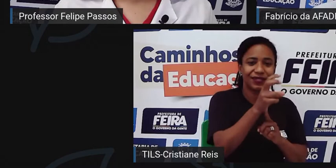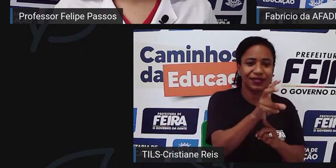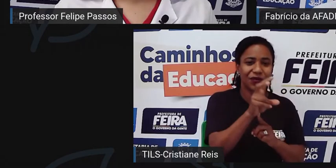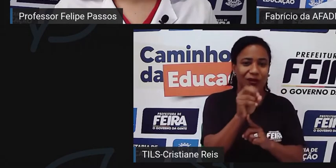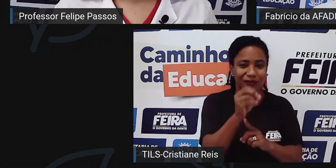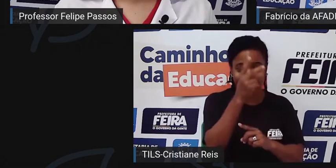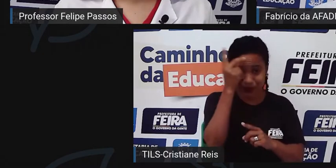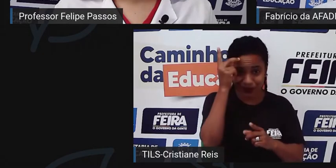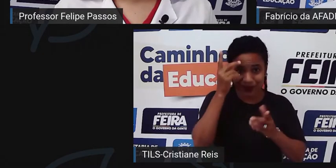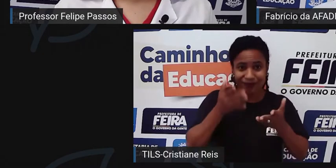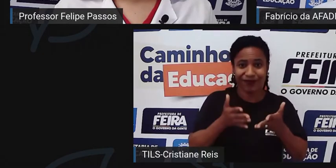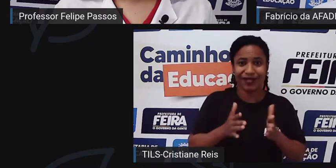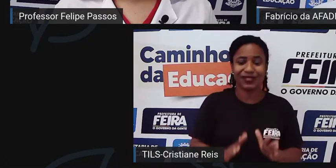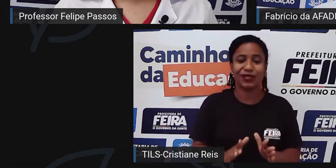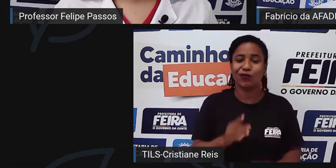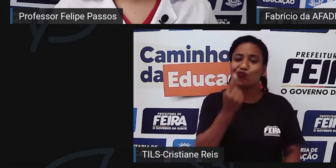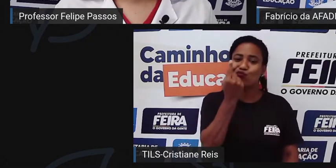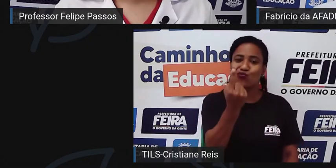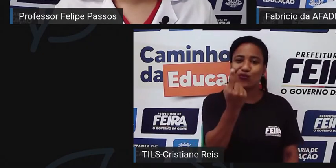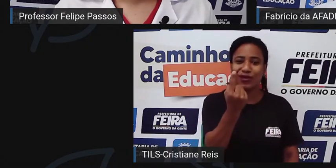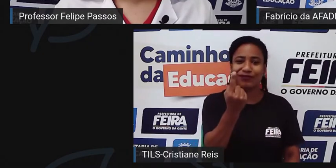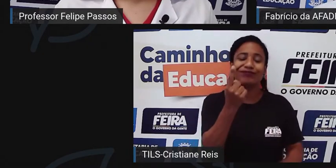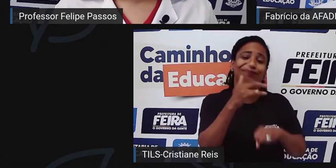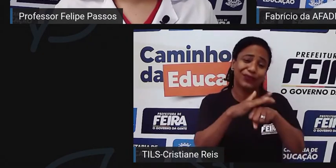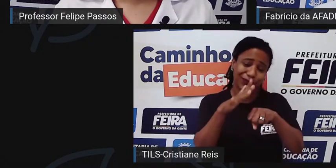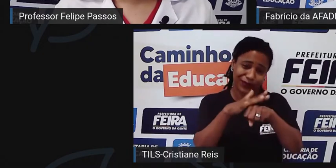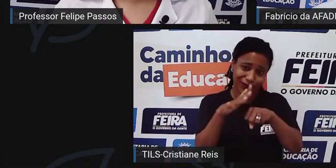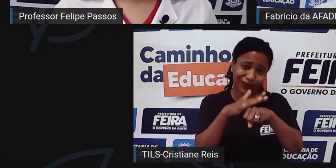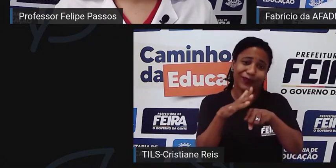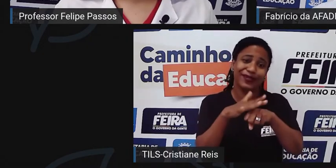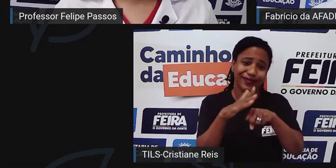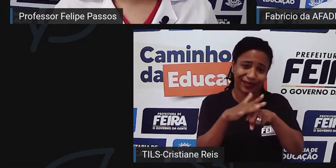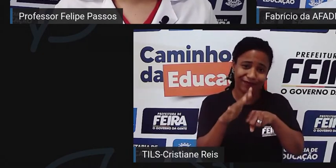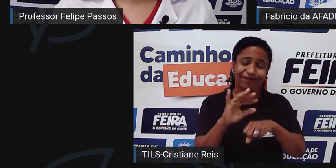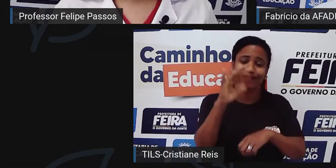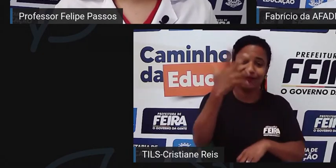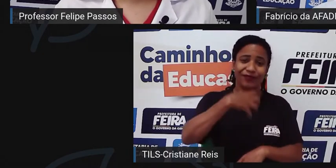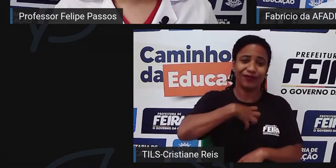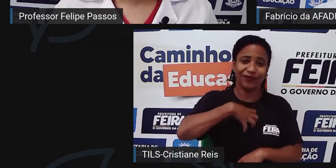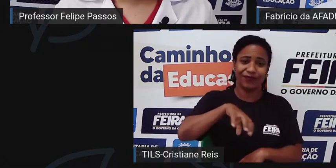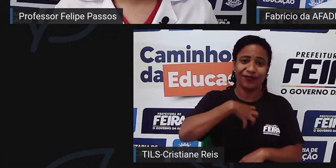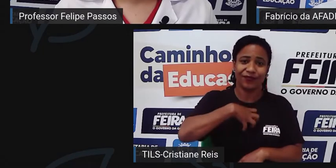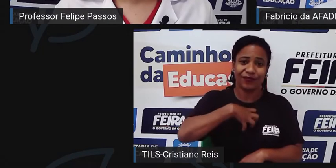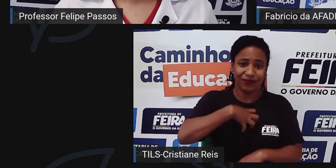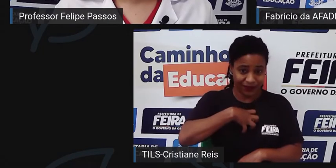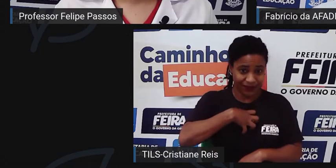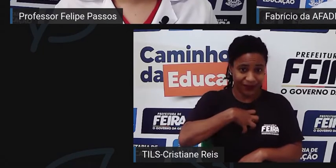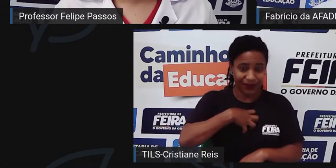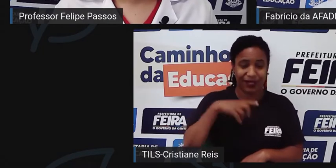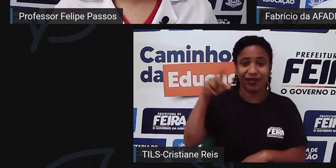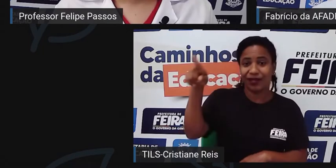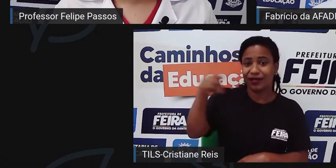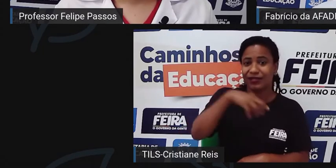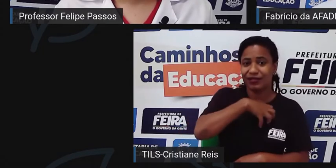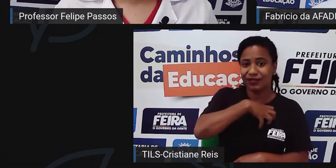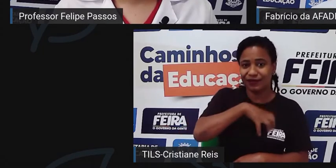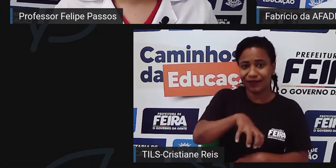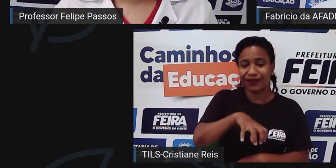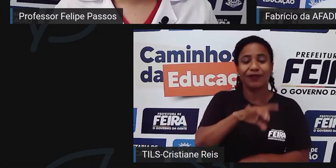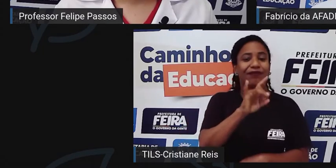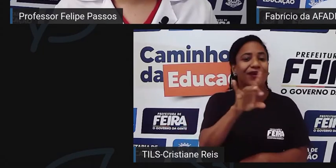nascem, uma nasce com a doença fosiforme, na Bahia. Em Salvador, esse índice cai. Para cada